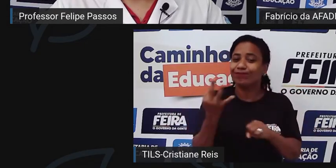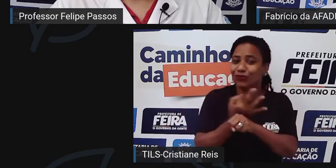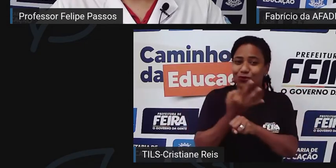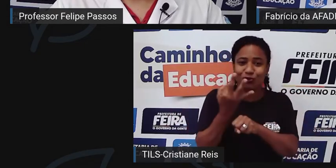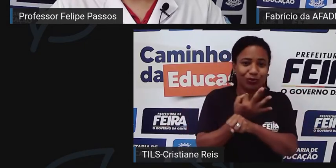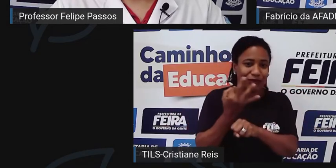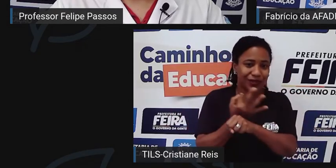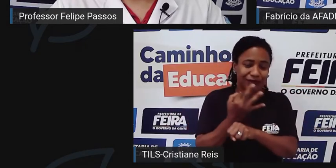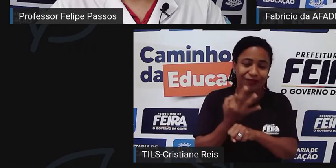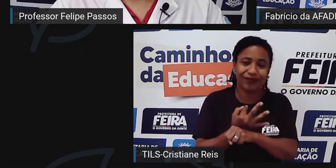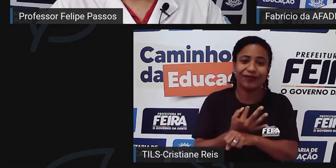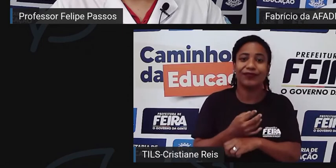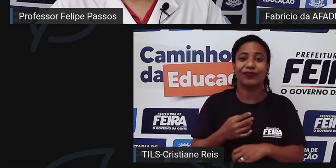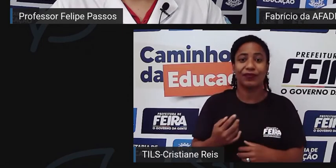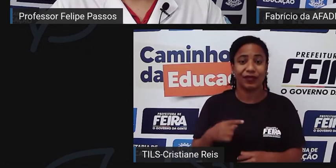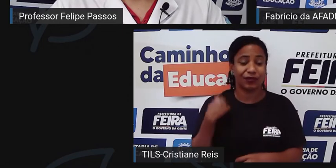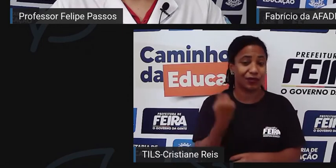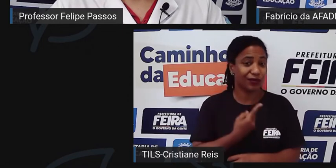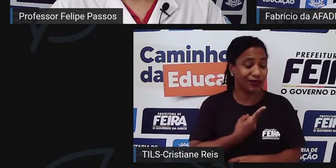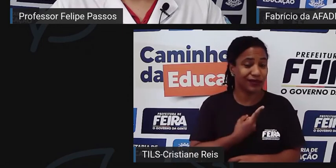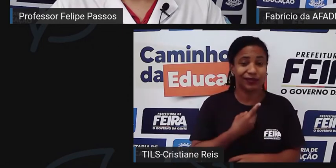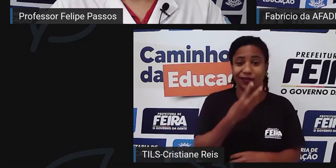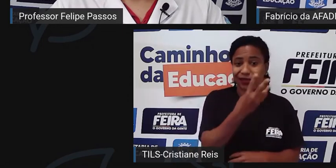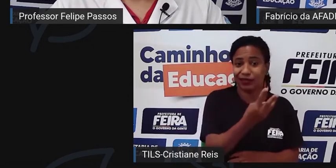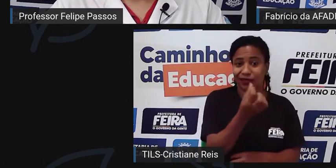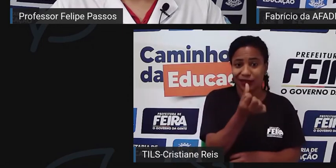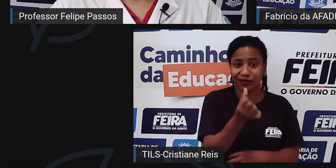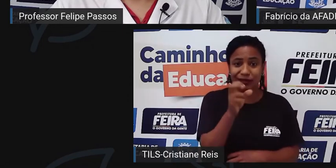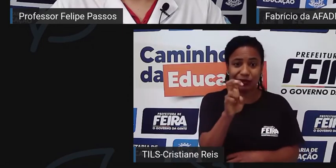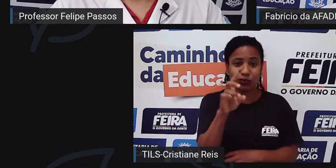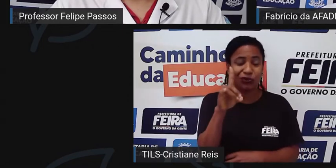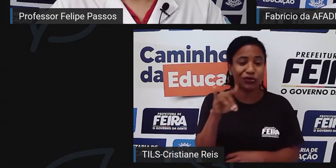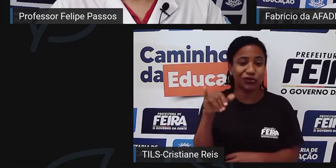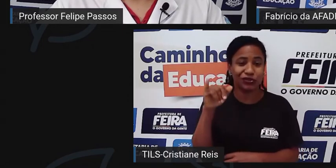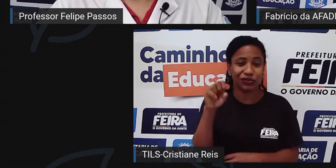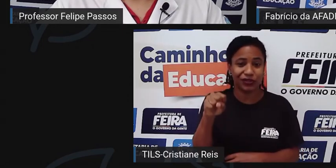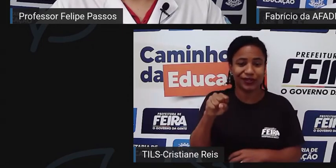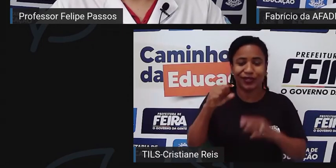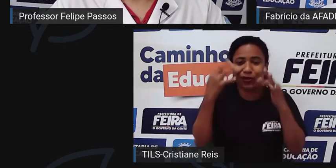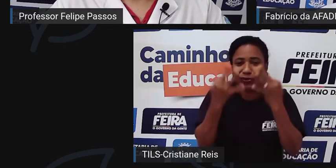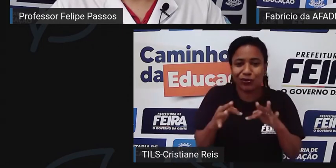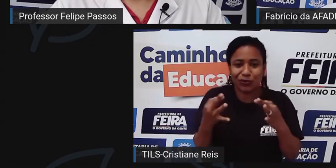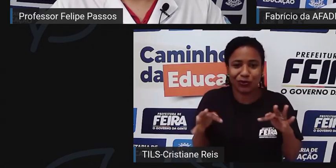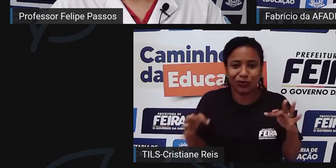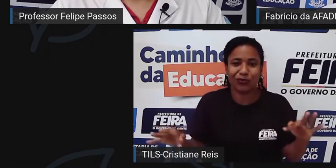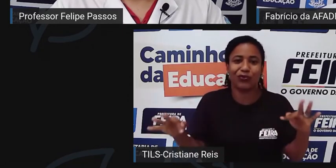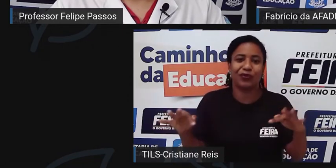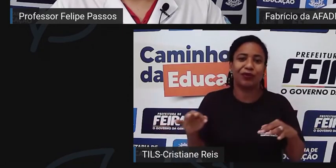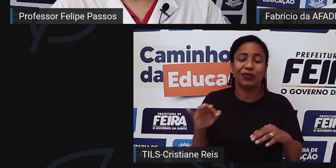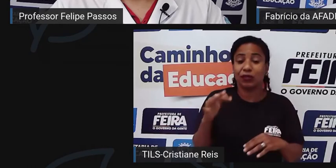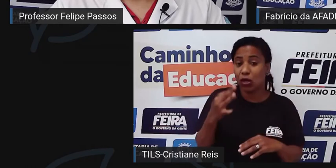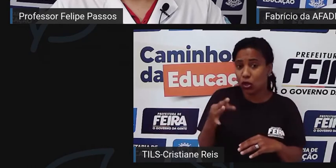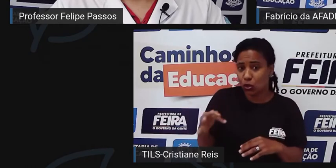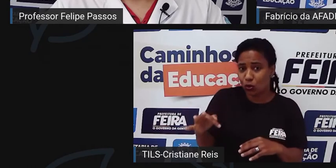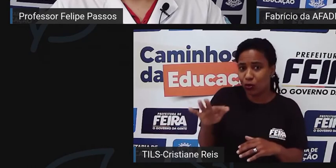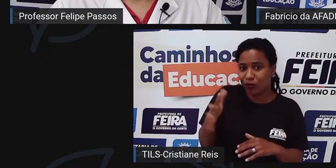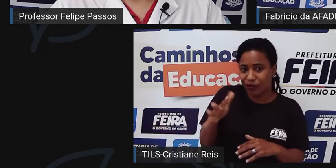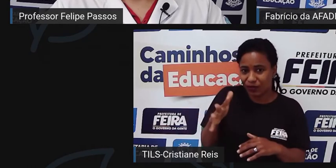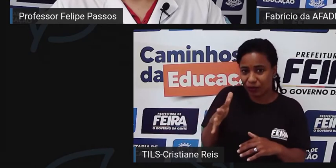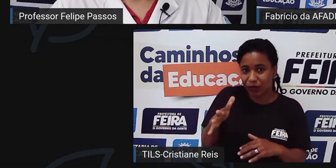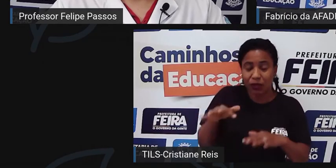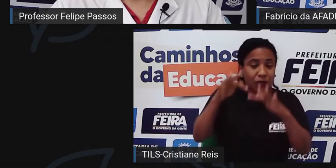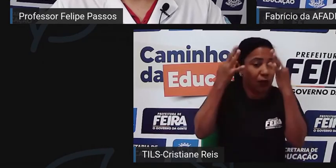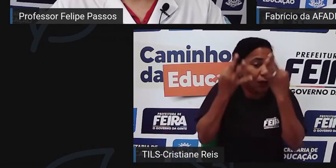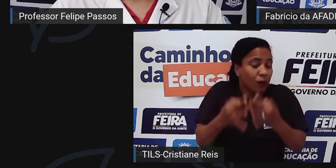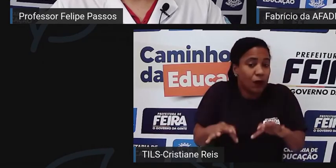365 dias que sente dor. Pode ser, muitas das vezes, uma dor moderada, e pode ser uma dor, na